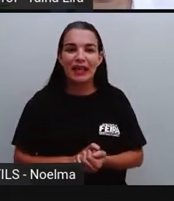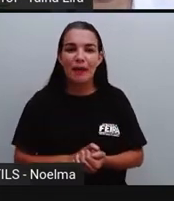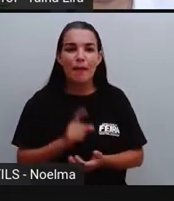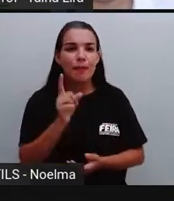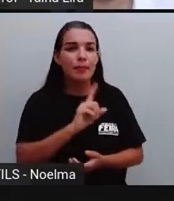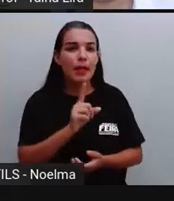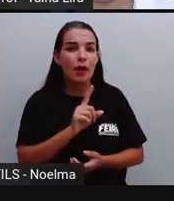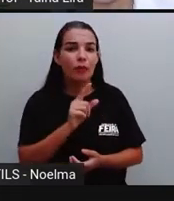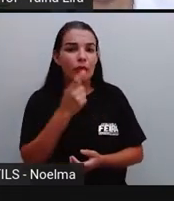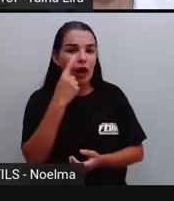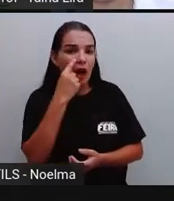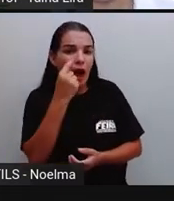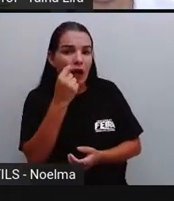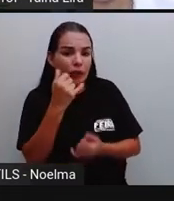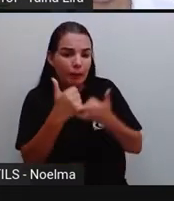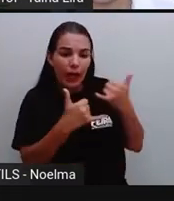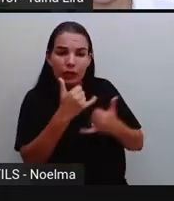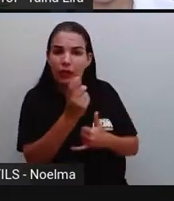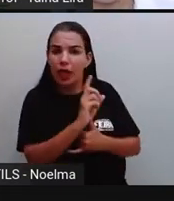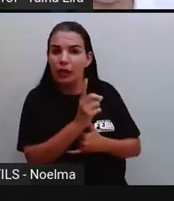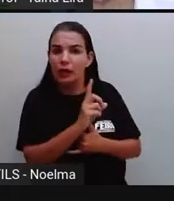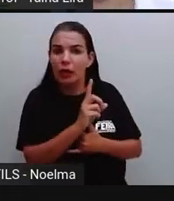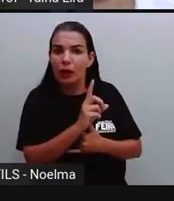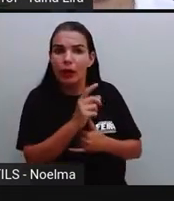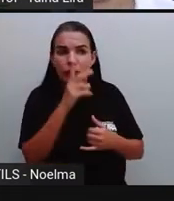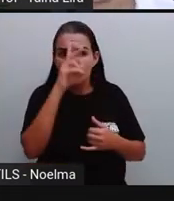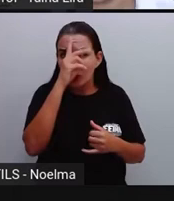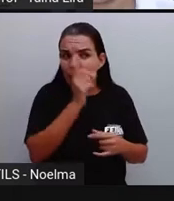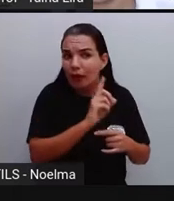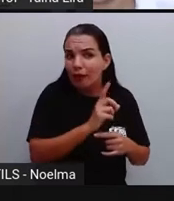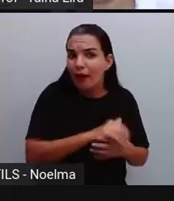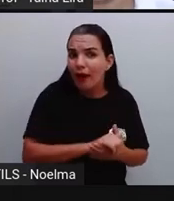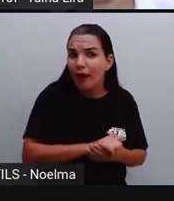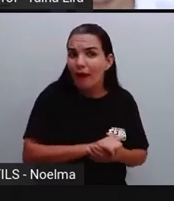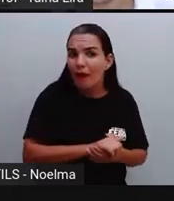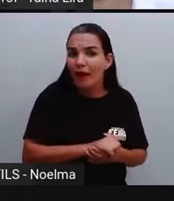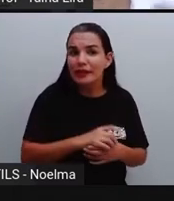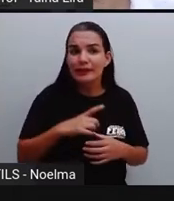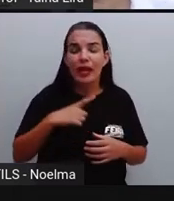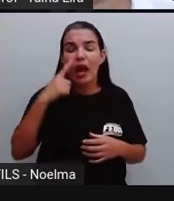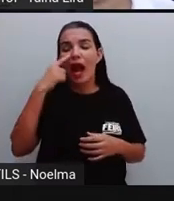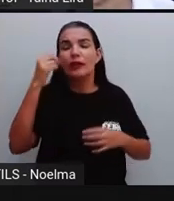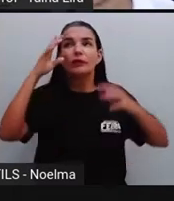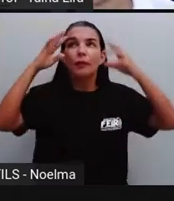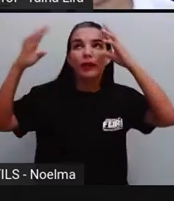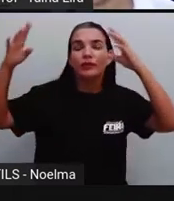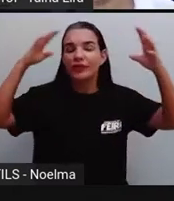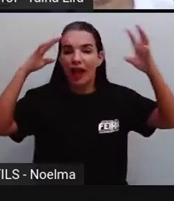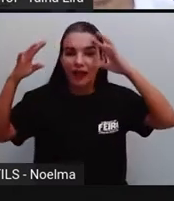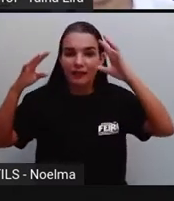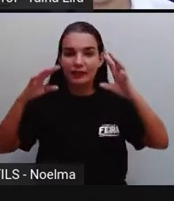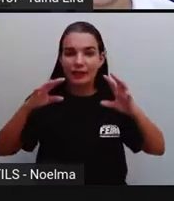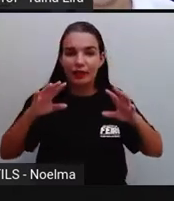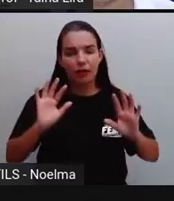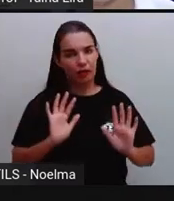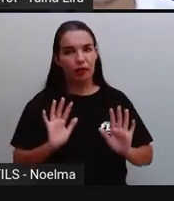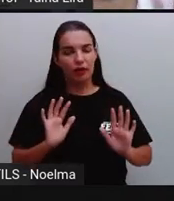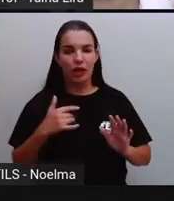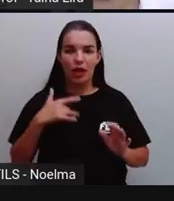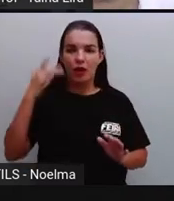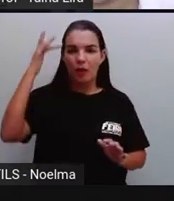Não é nem rato de brincadeira e nem o da história, que são ratos imaginários. Quer dizer,